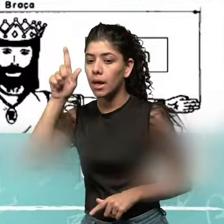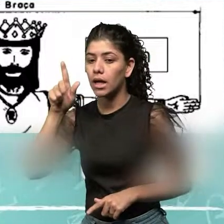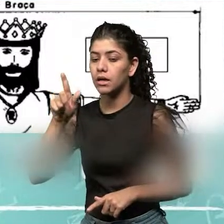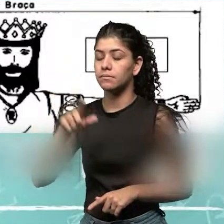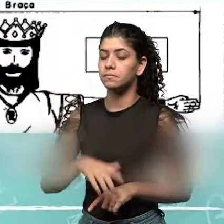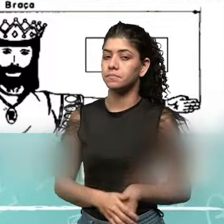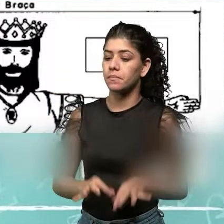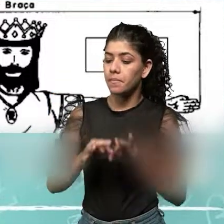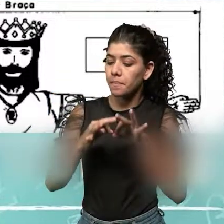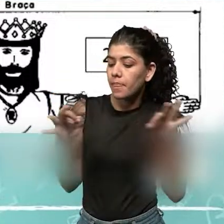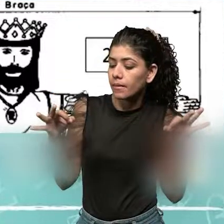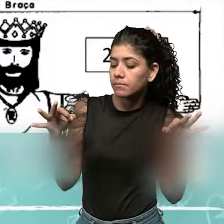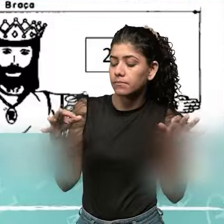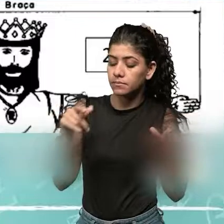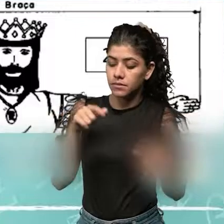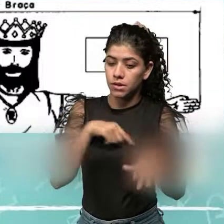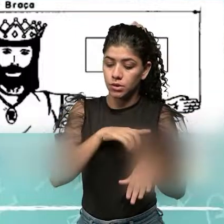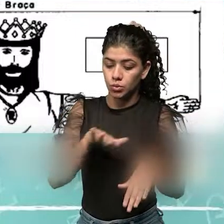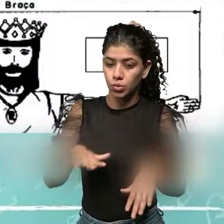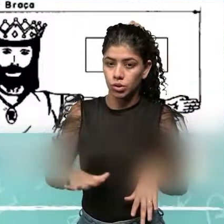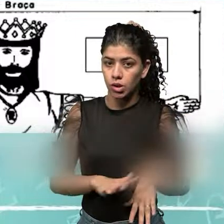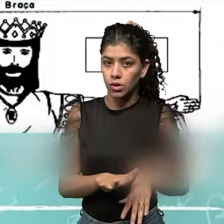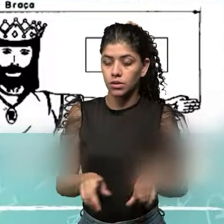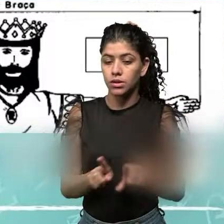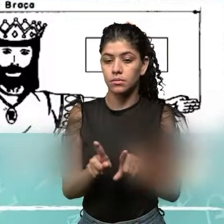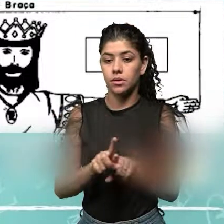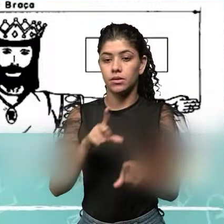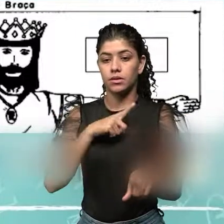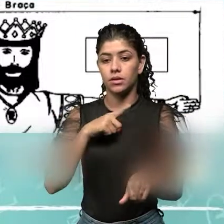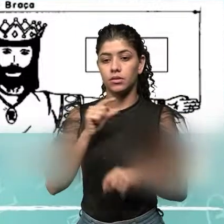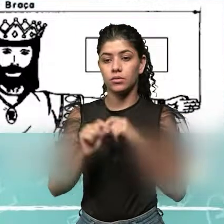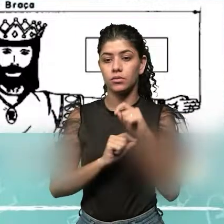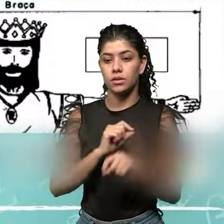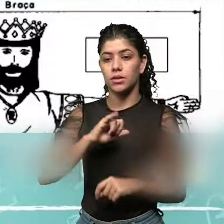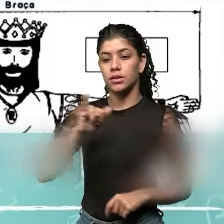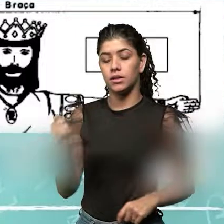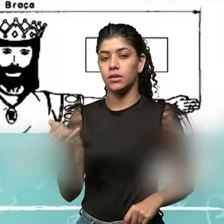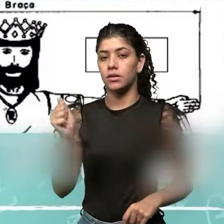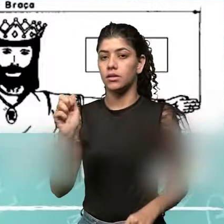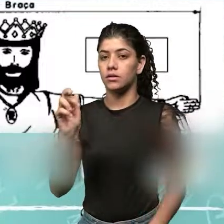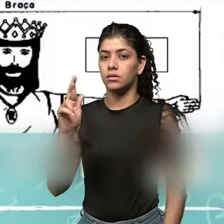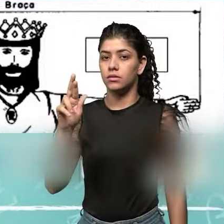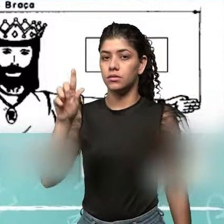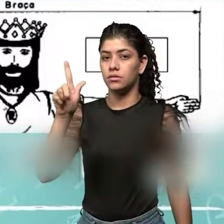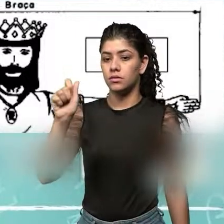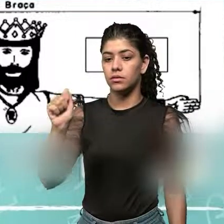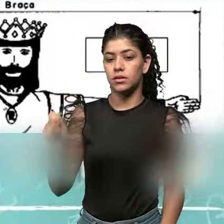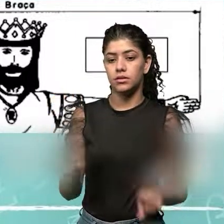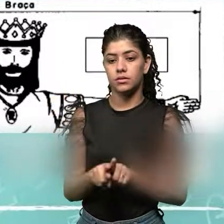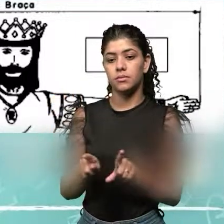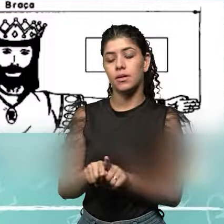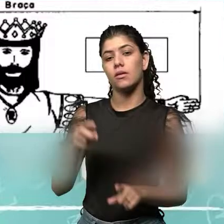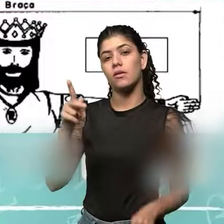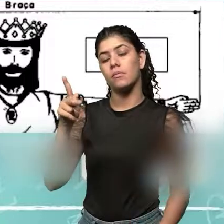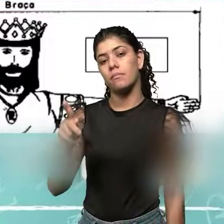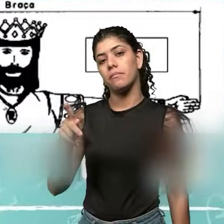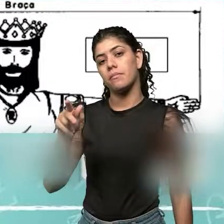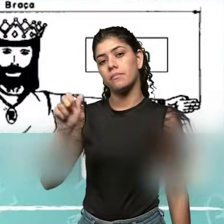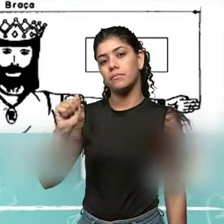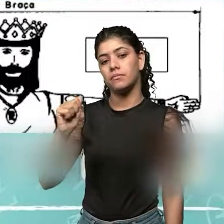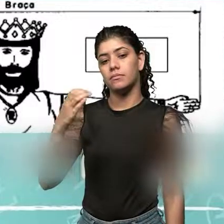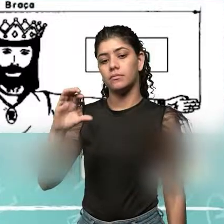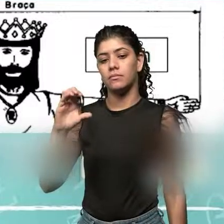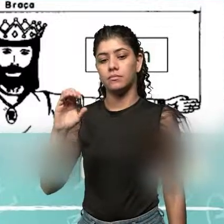curtas, mas no solo. E também temos a jarda, o passo. A jarda, como vocês podem